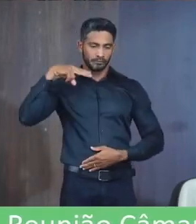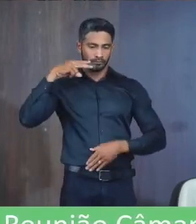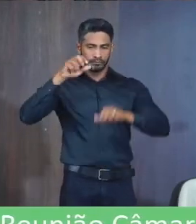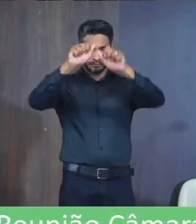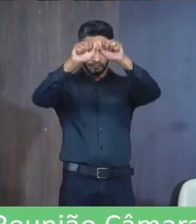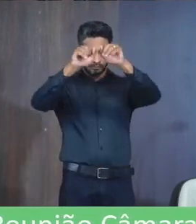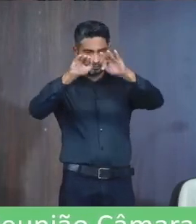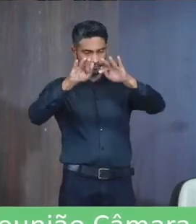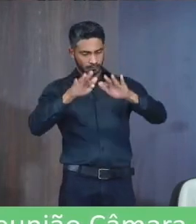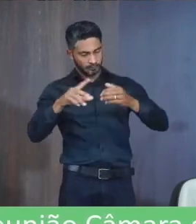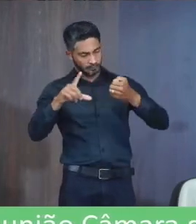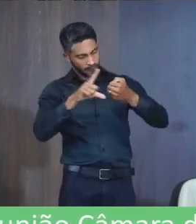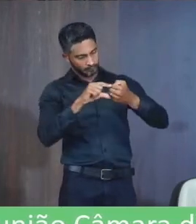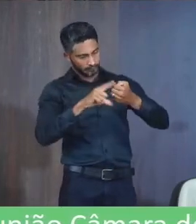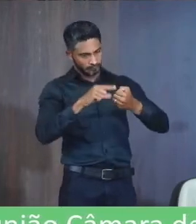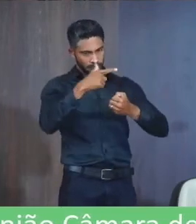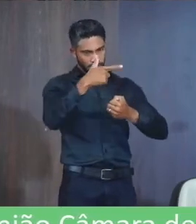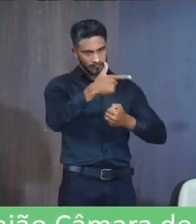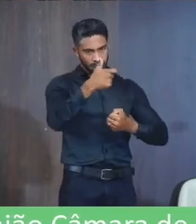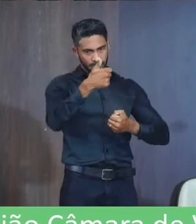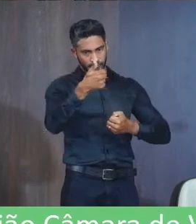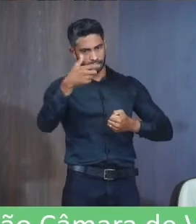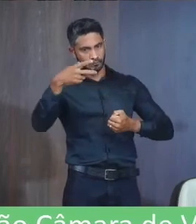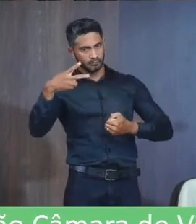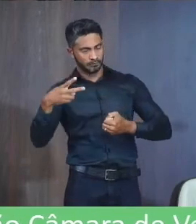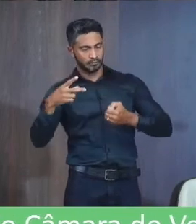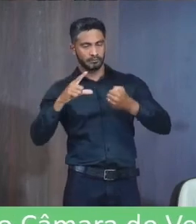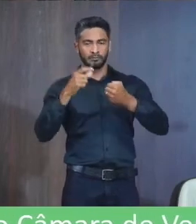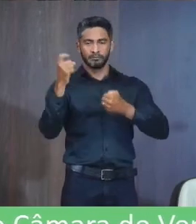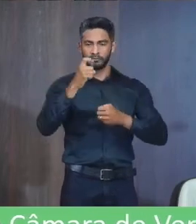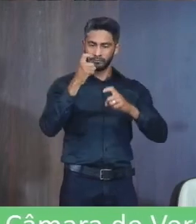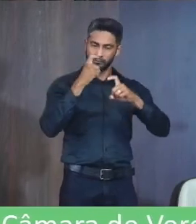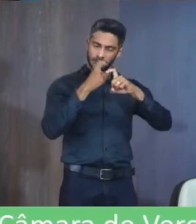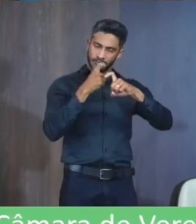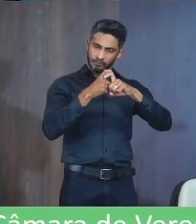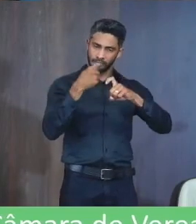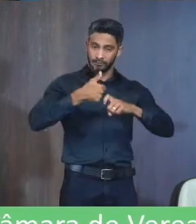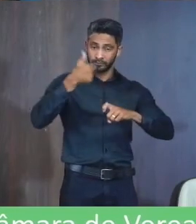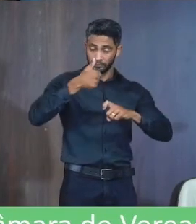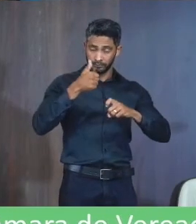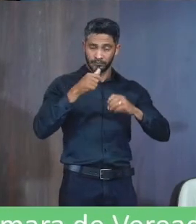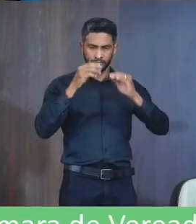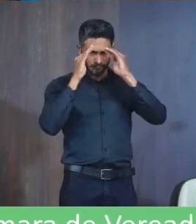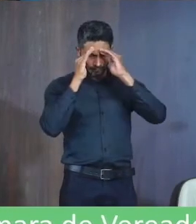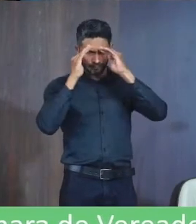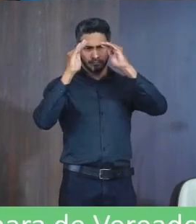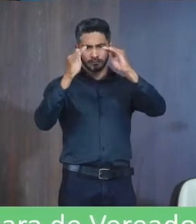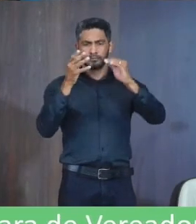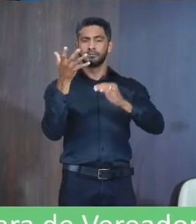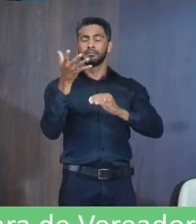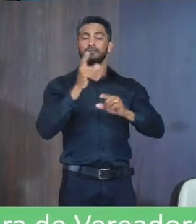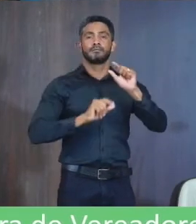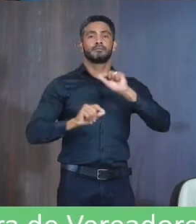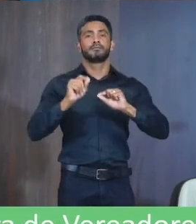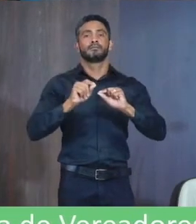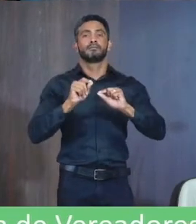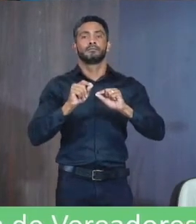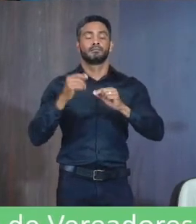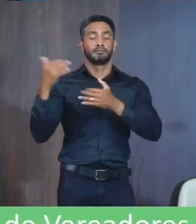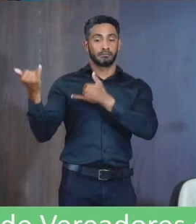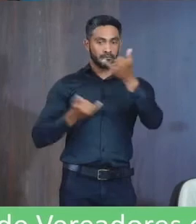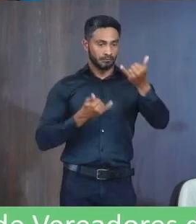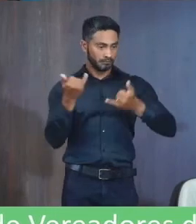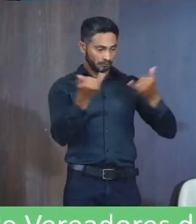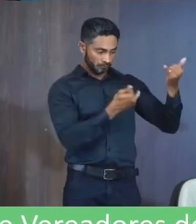subscreve Nos termos Do artigo 213 Inciso I Do regimento Interno Desta casa Vem respetuosamente Requerer que Após